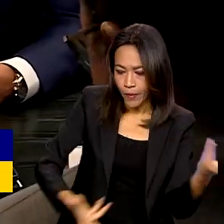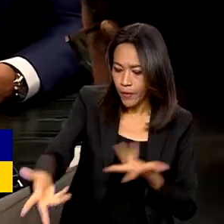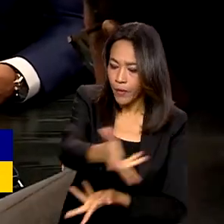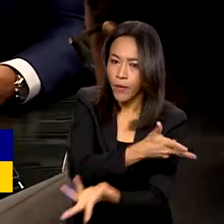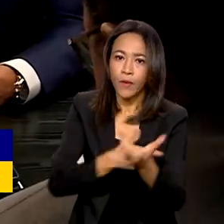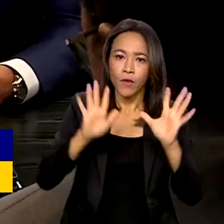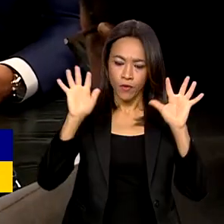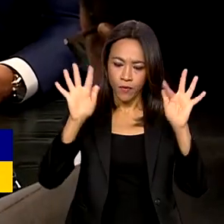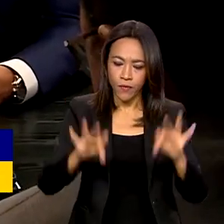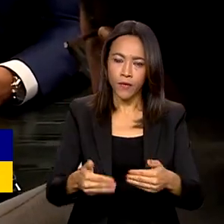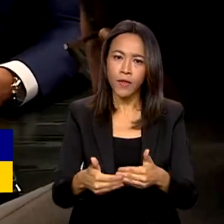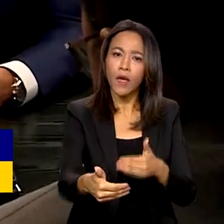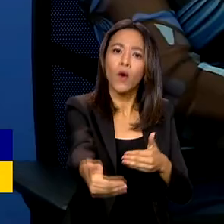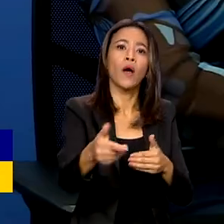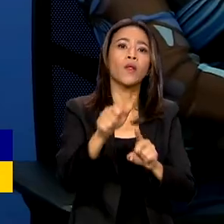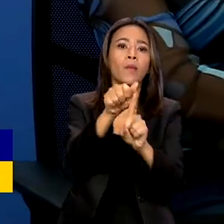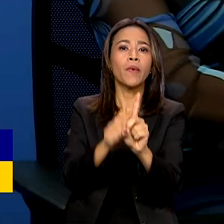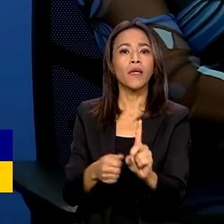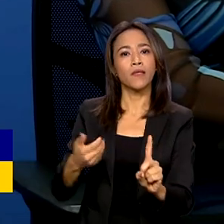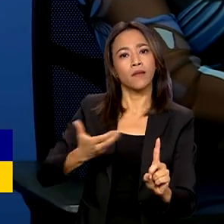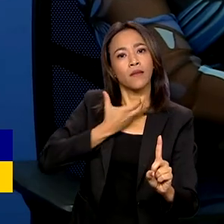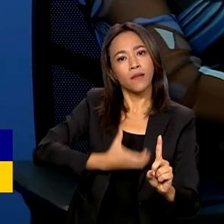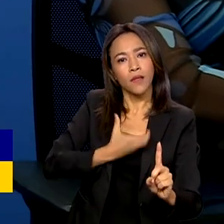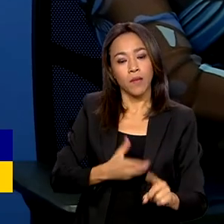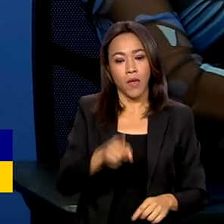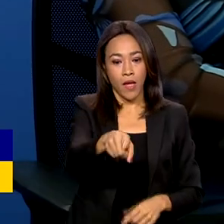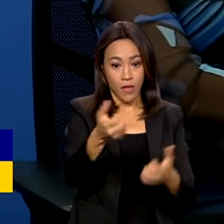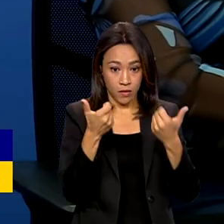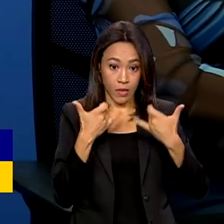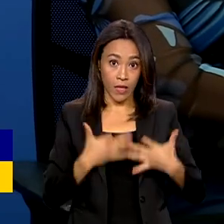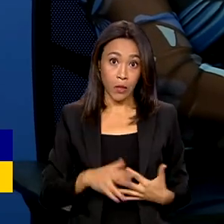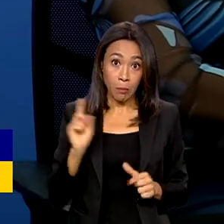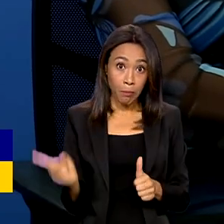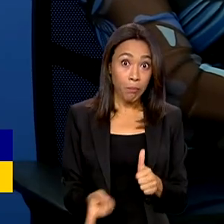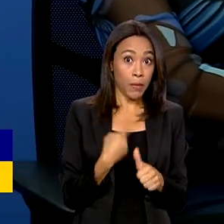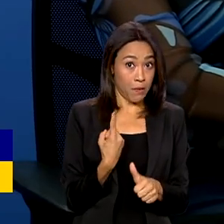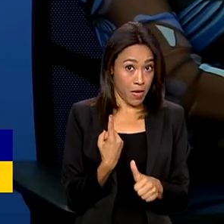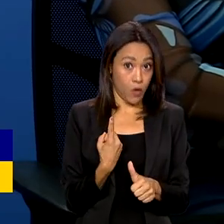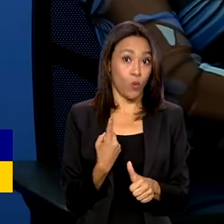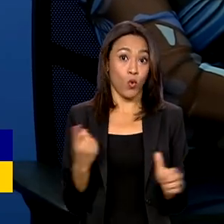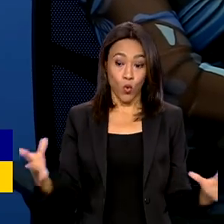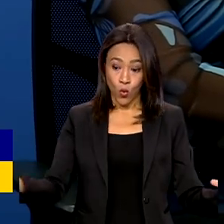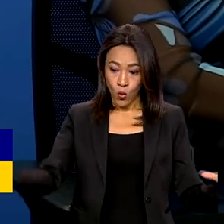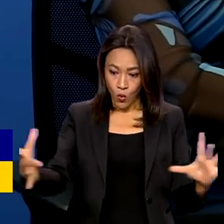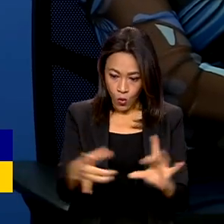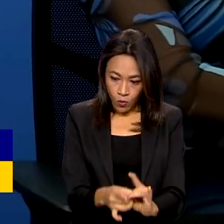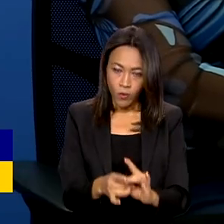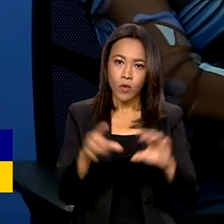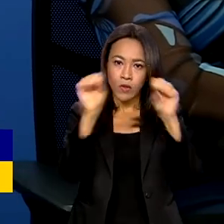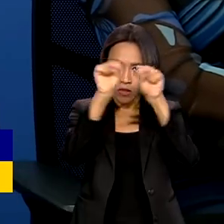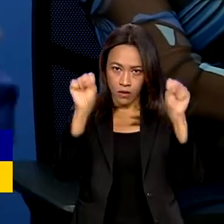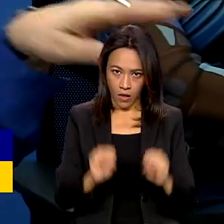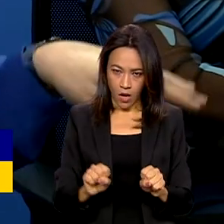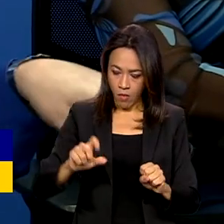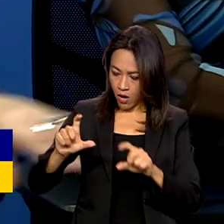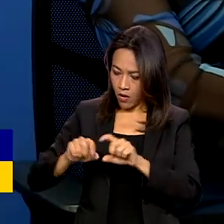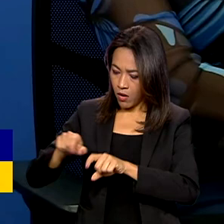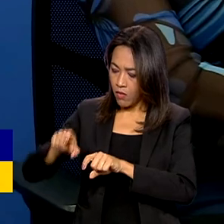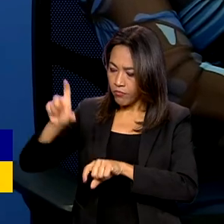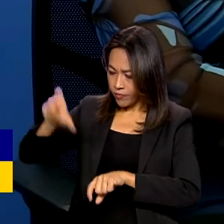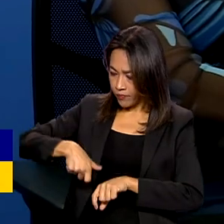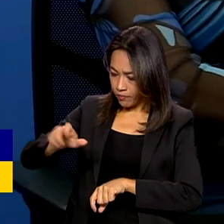concluída em dezembro. No primeiro momento a gente vai para a unificação do sistema dos caixas eletrônicos das